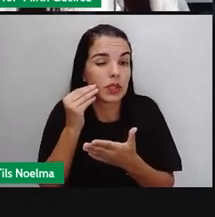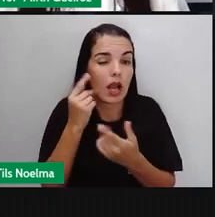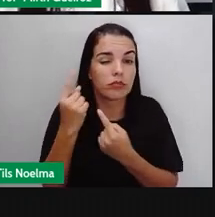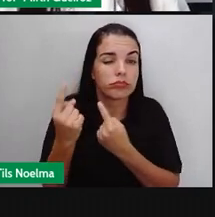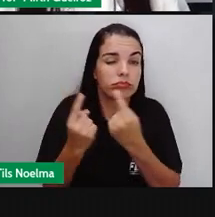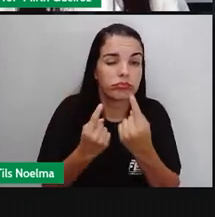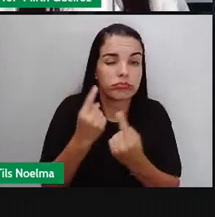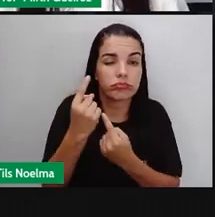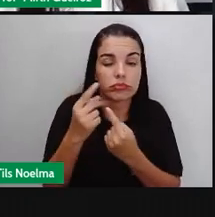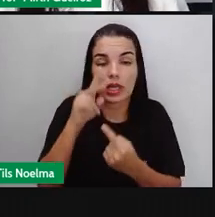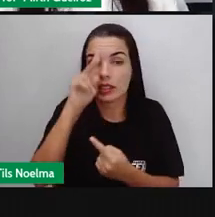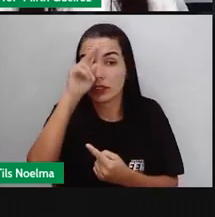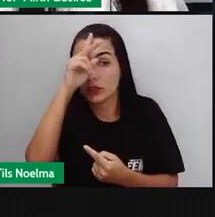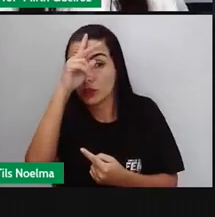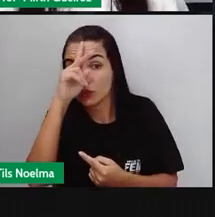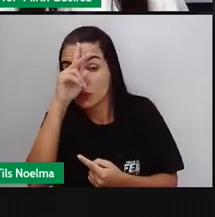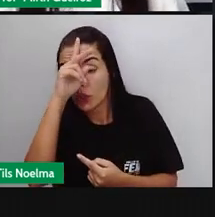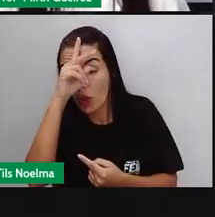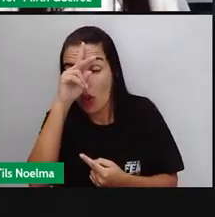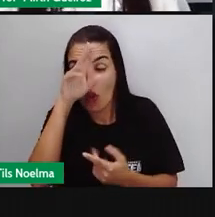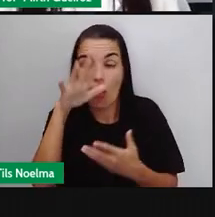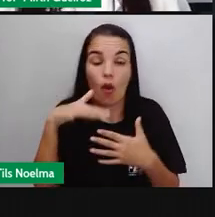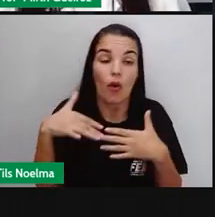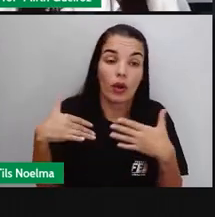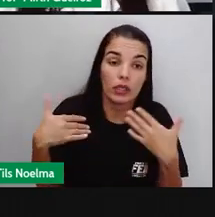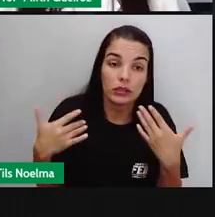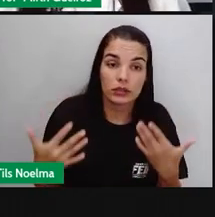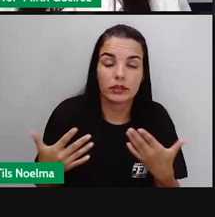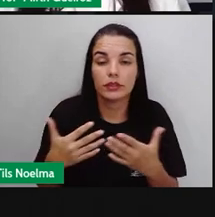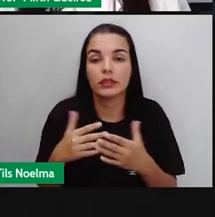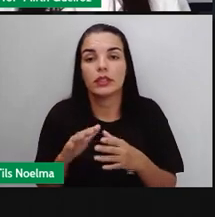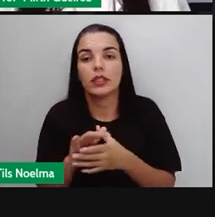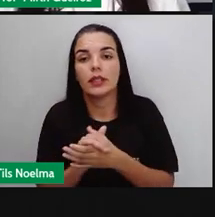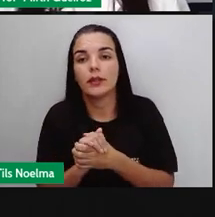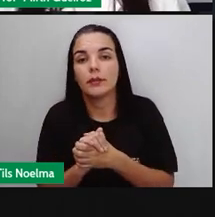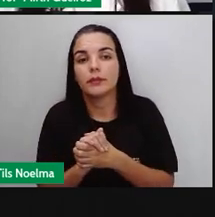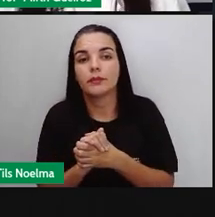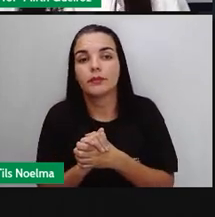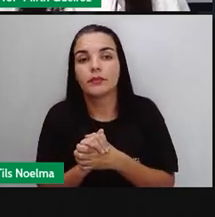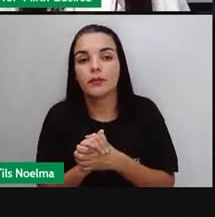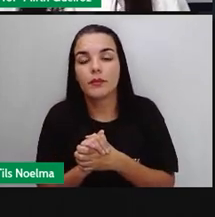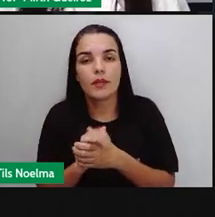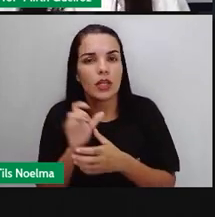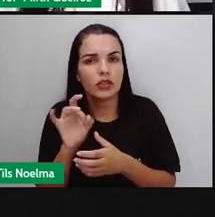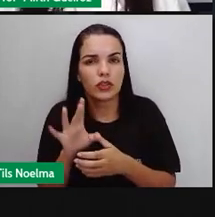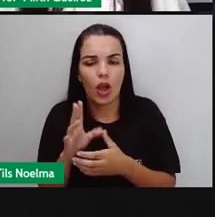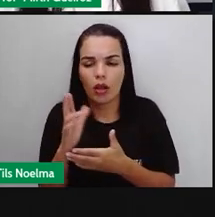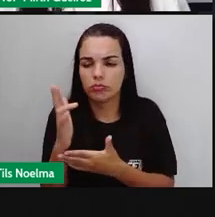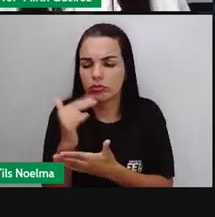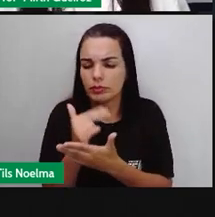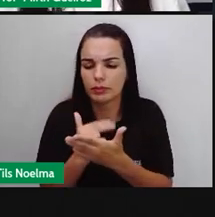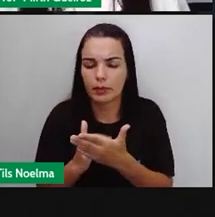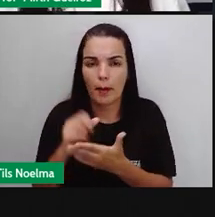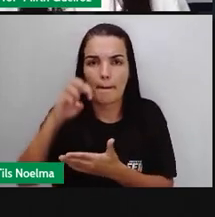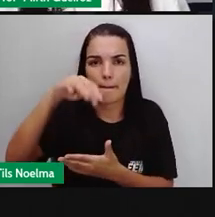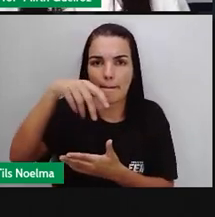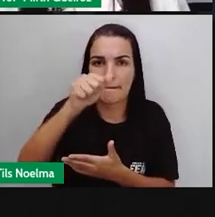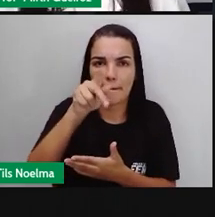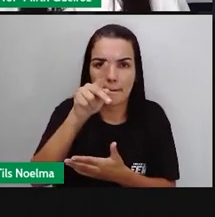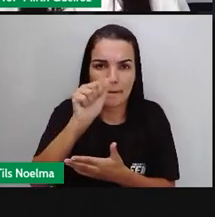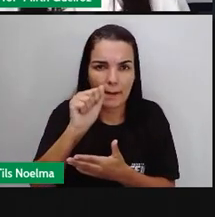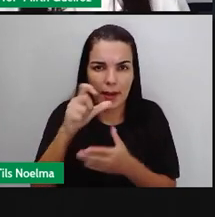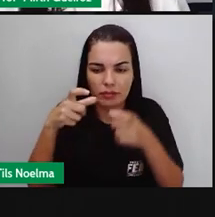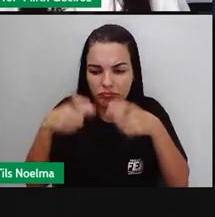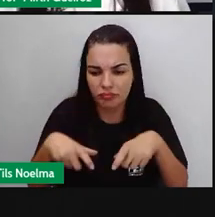relacionada ali à história, algum fato histórico, né? Então, os mapas não servem somente para a gente se localizar, não.